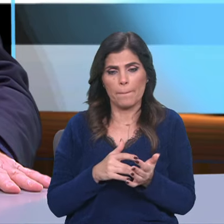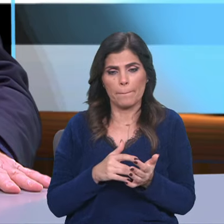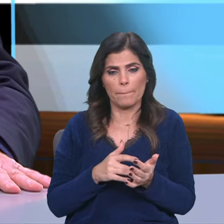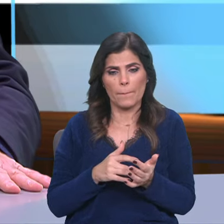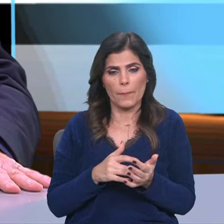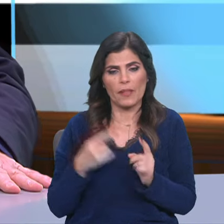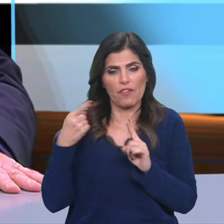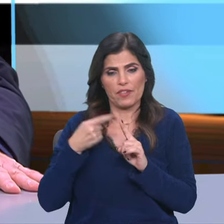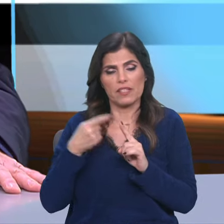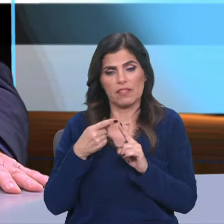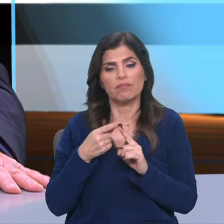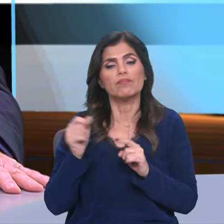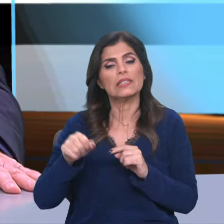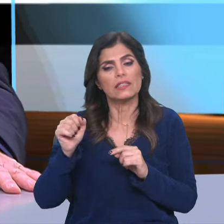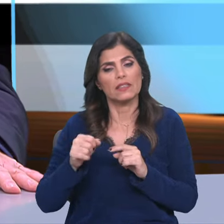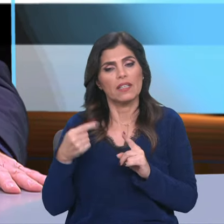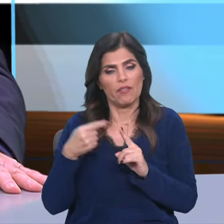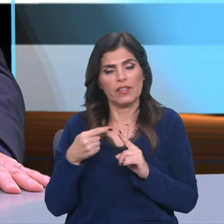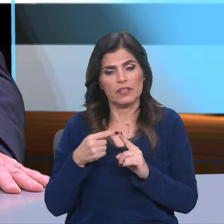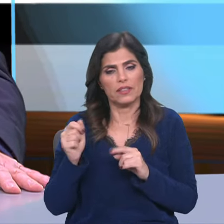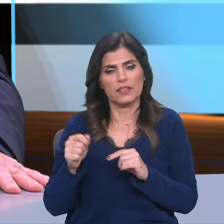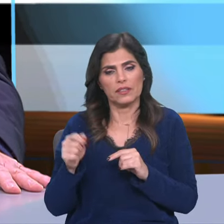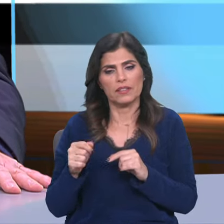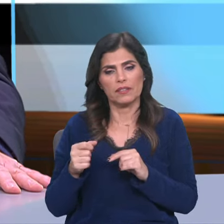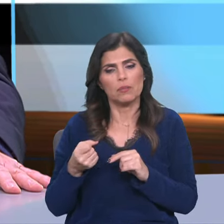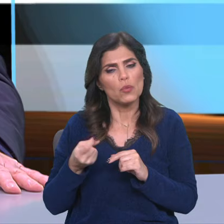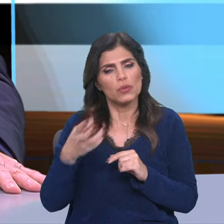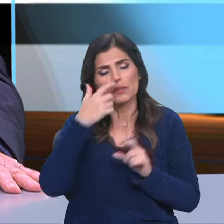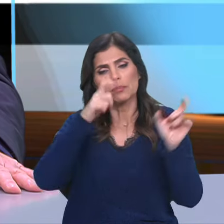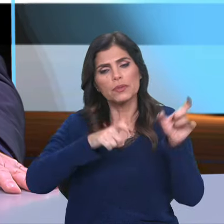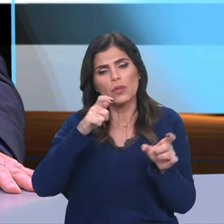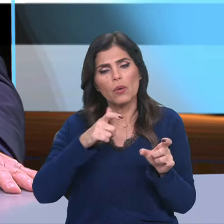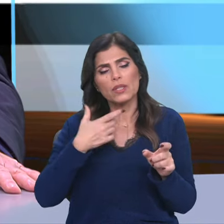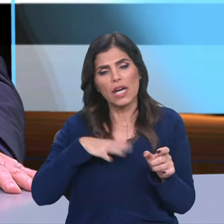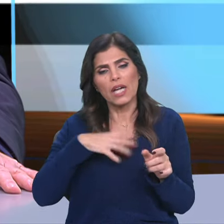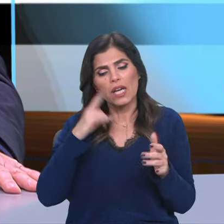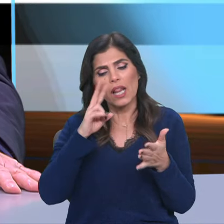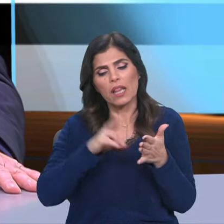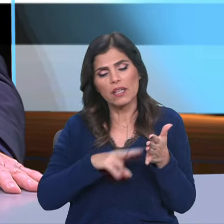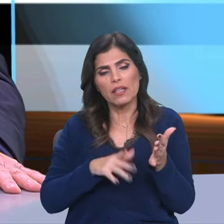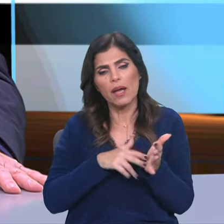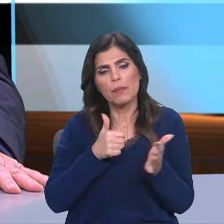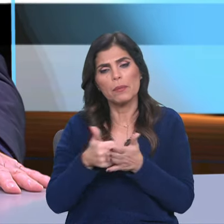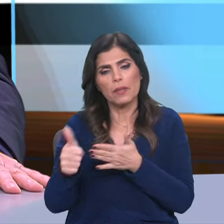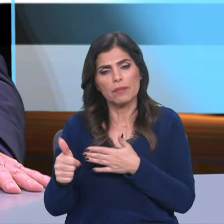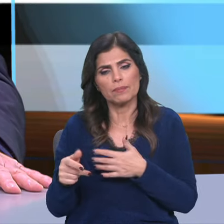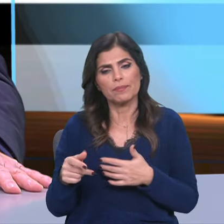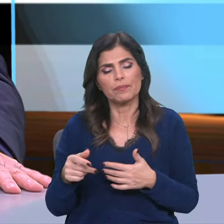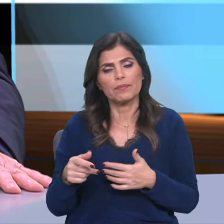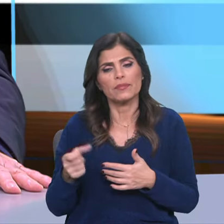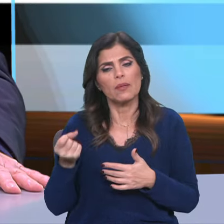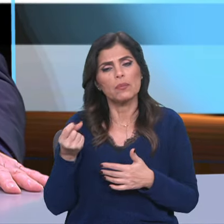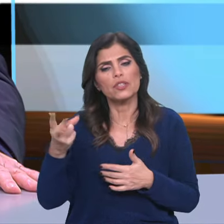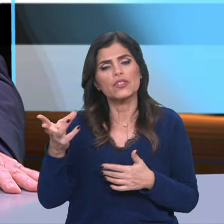Referencial. De referência. muita gente procura ler a Bíblia, muitas vezes